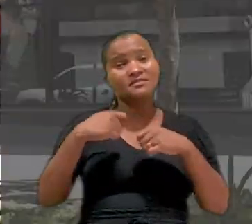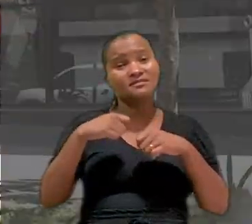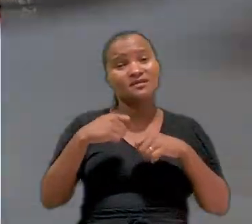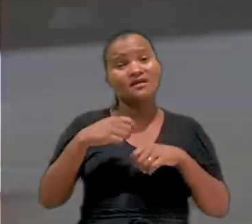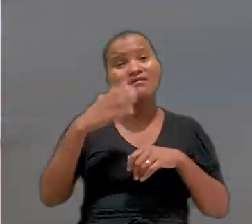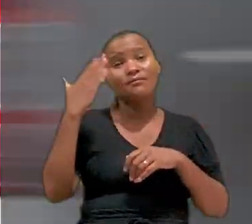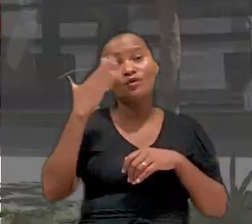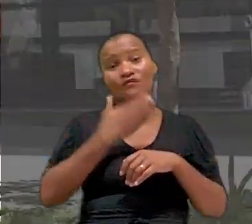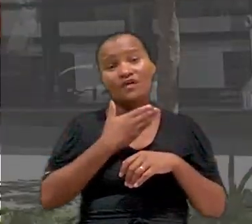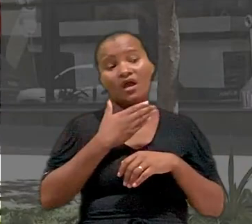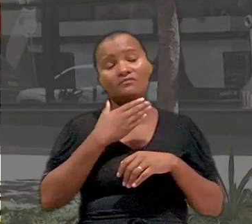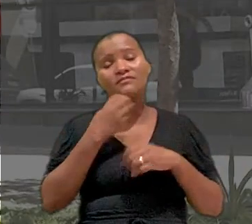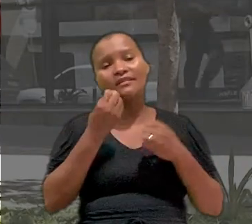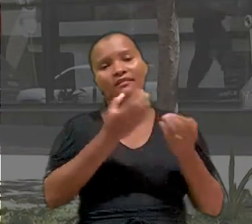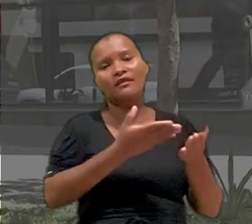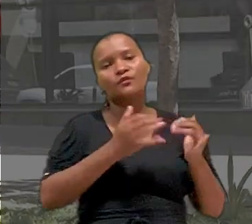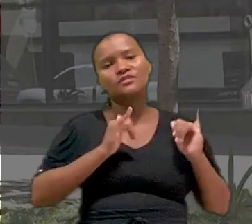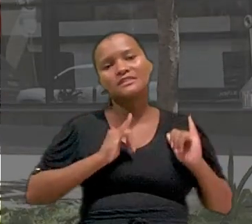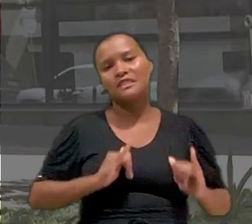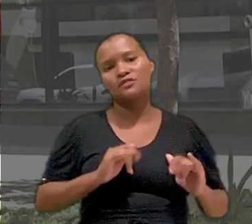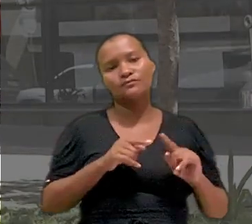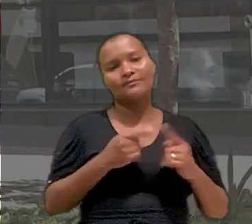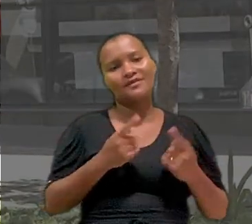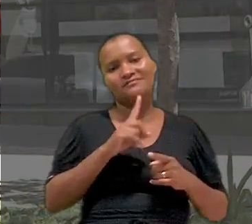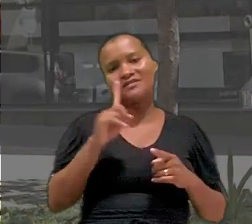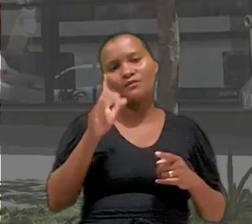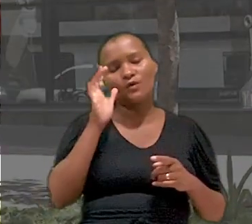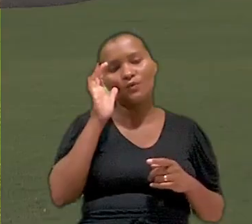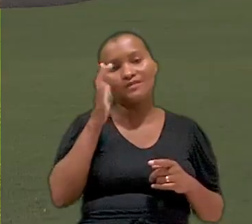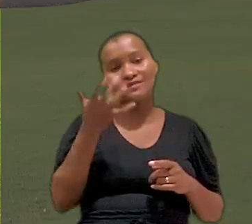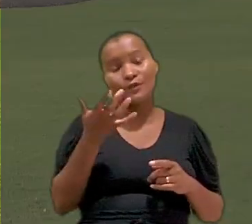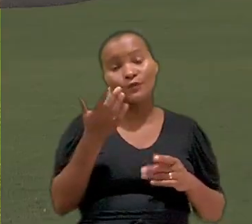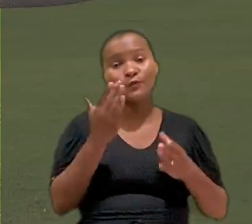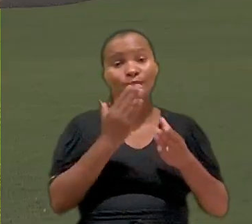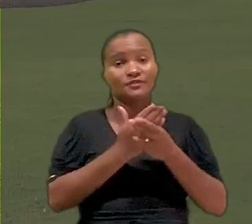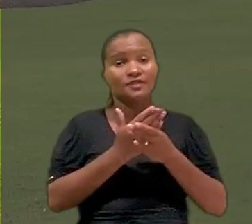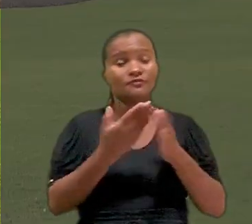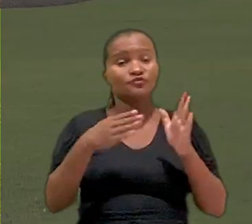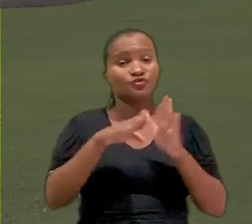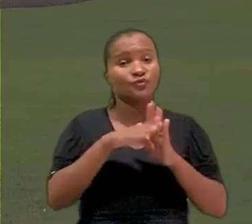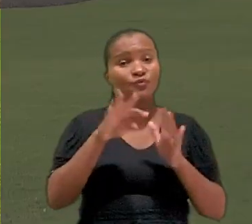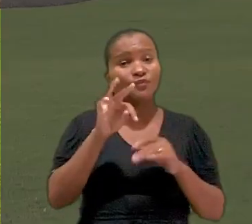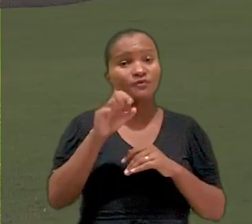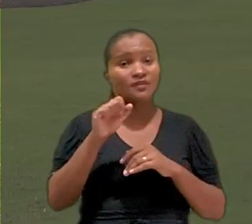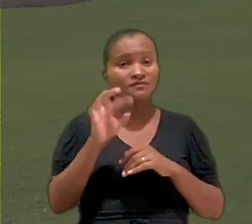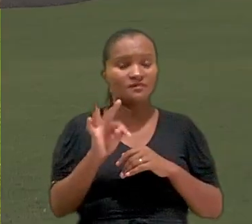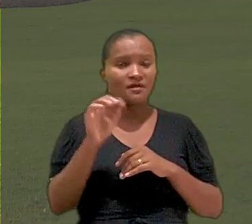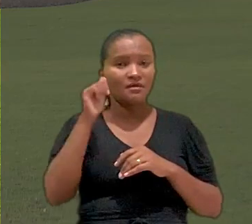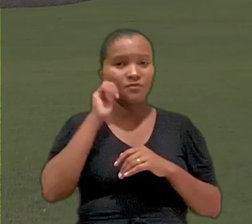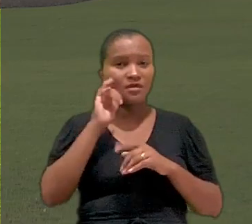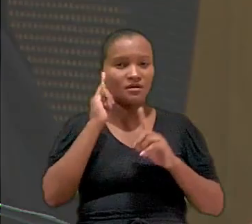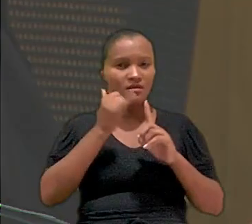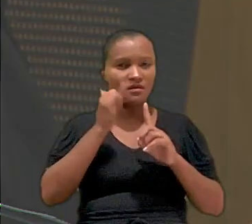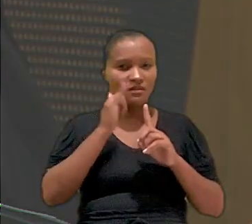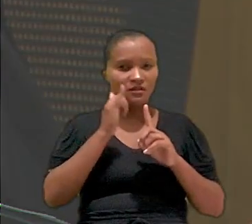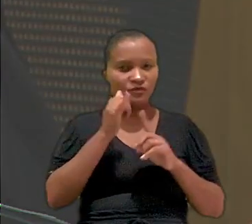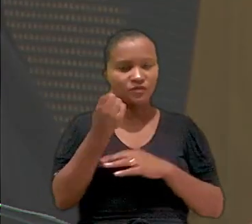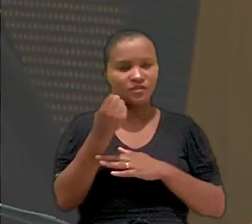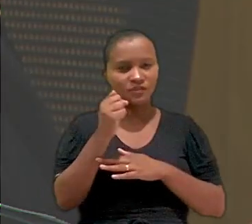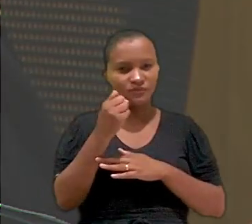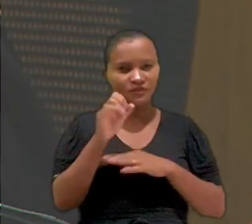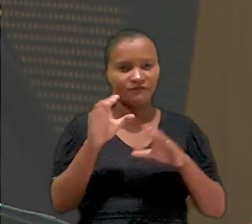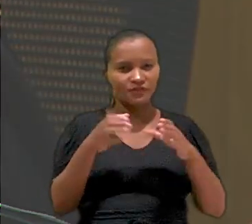empregadora aprovar o benefício do descanso, o que não ocorreu. O caso chegou ao Tribunal Superior do Trabalho. A